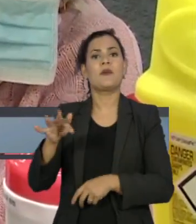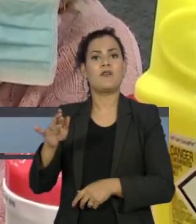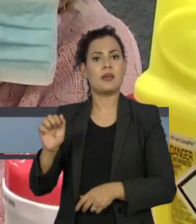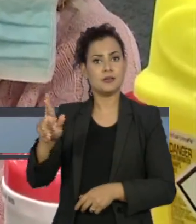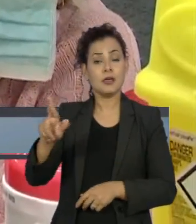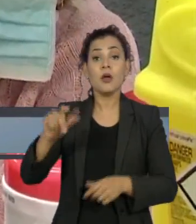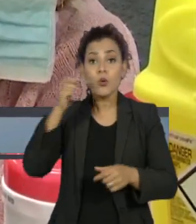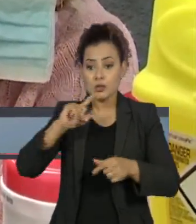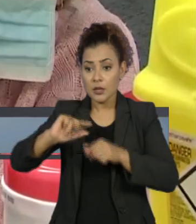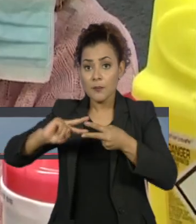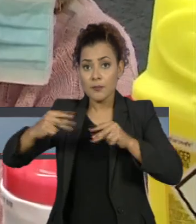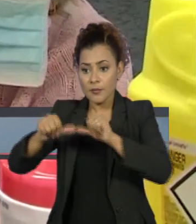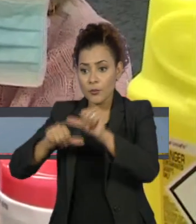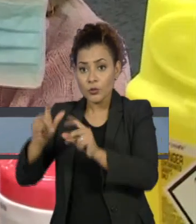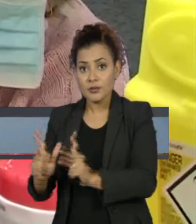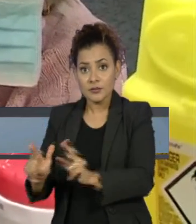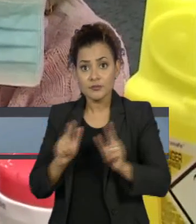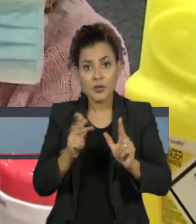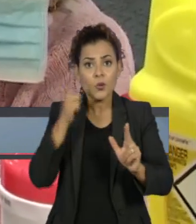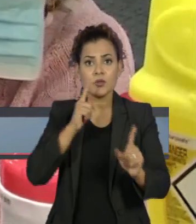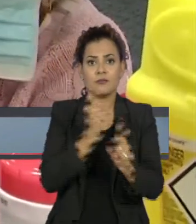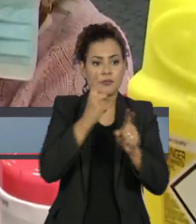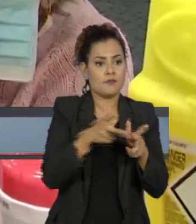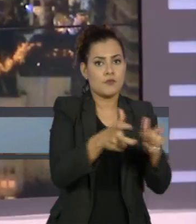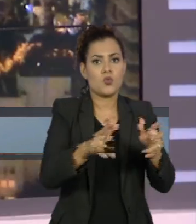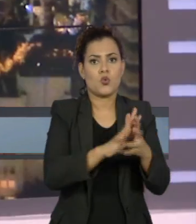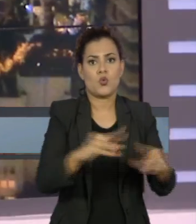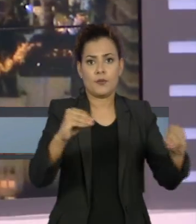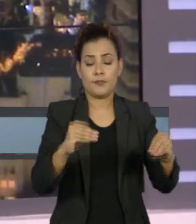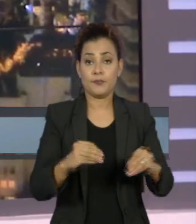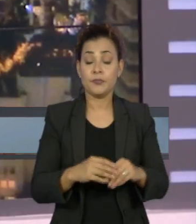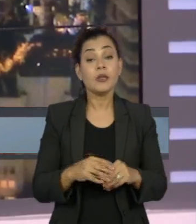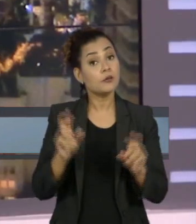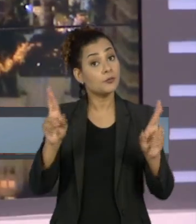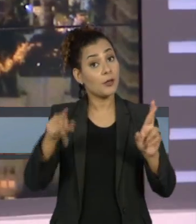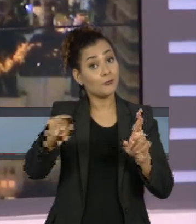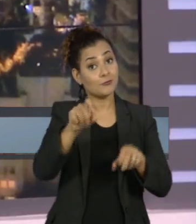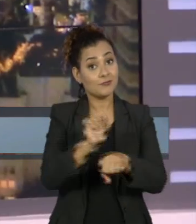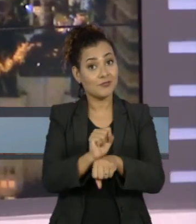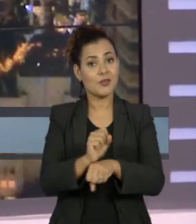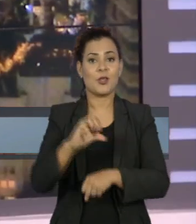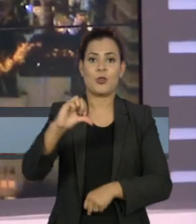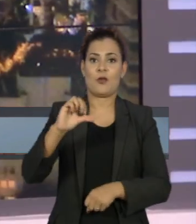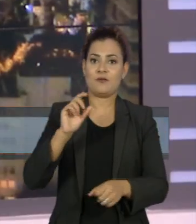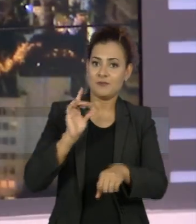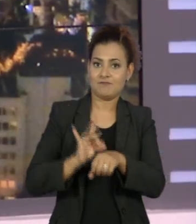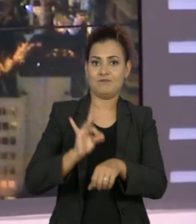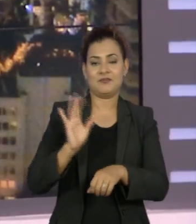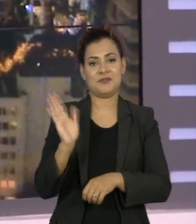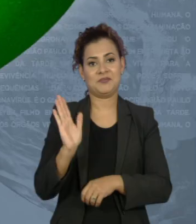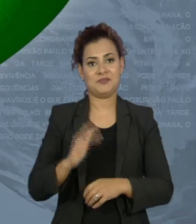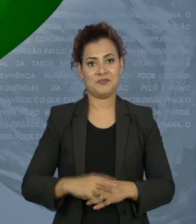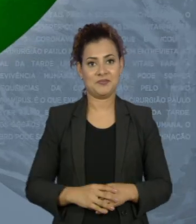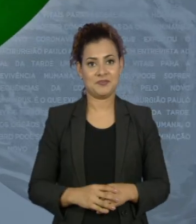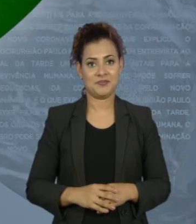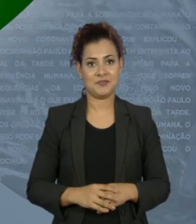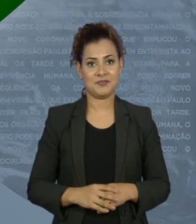mutação do novo coronavírus detectada no Reino Unido. Eu espero por vocês às nove em ponto. Até já!